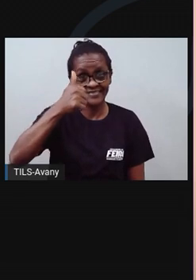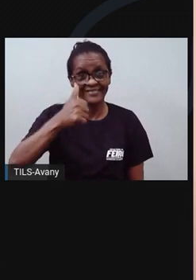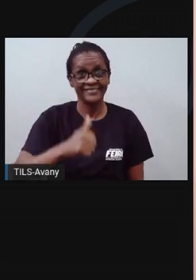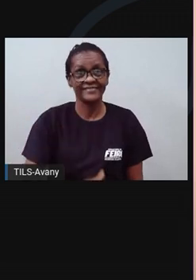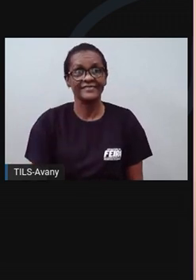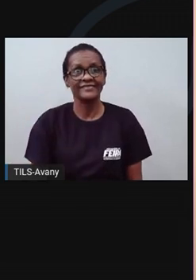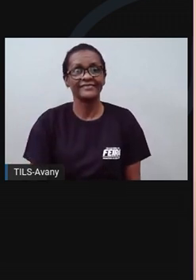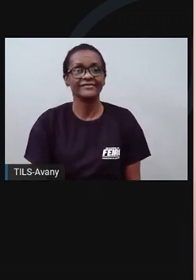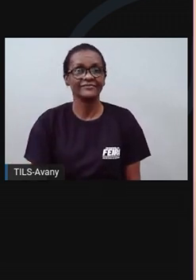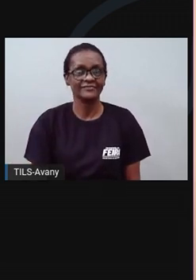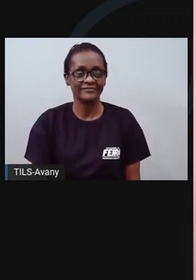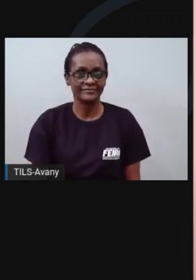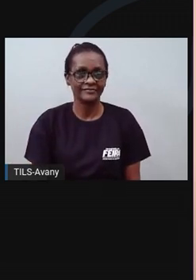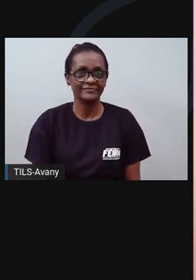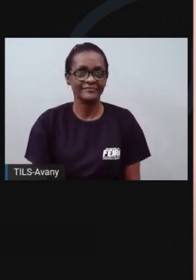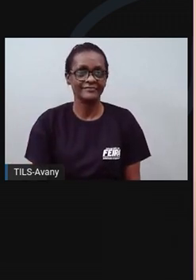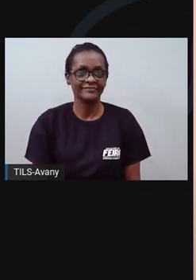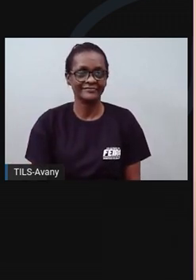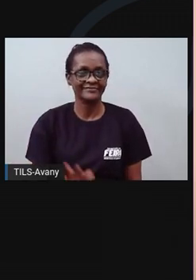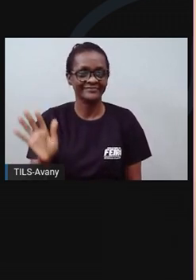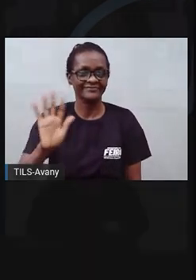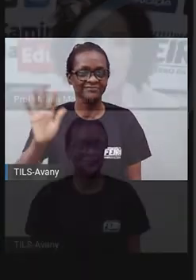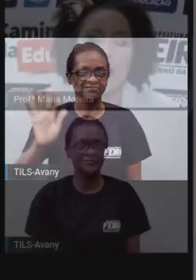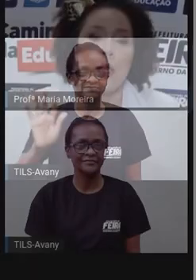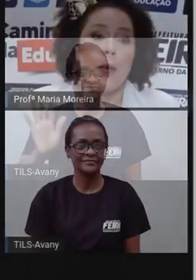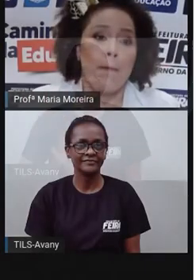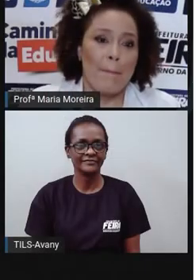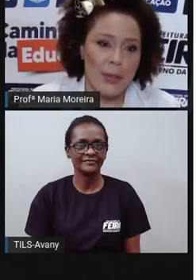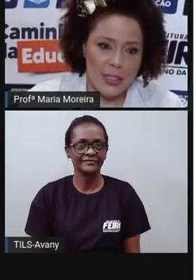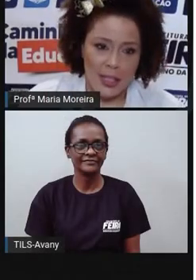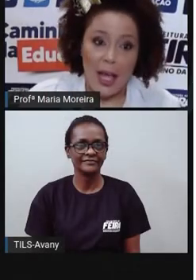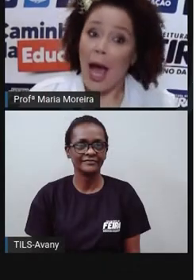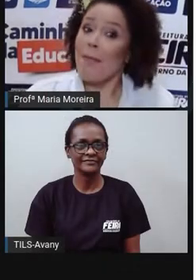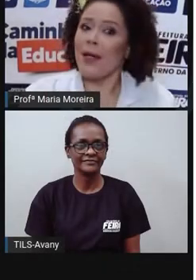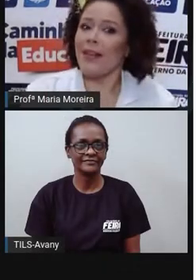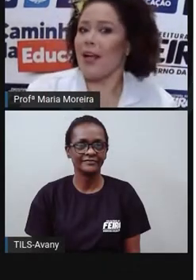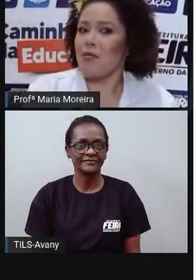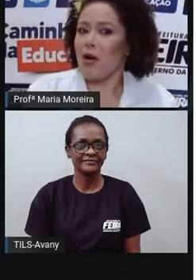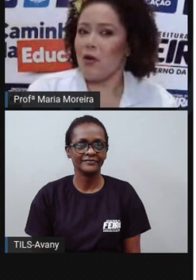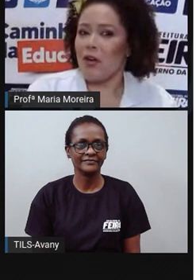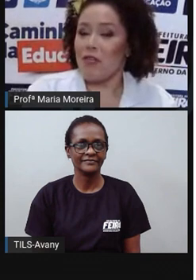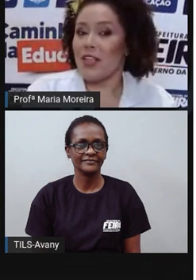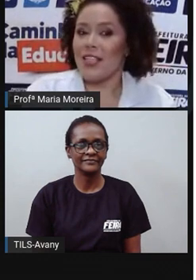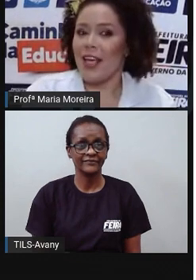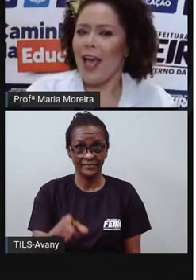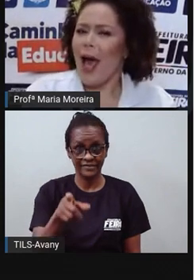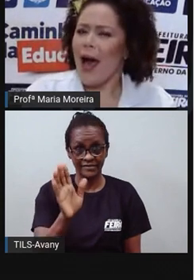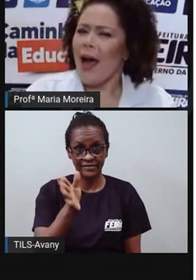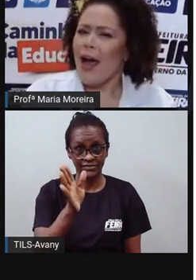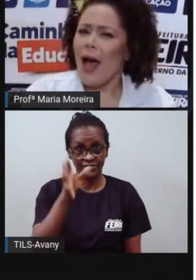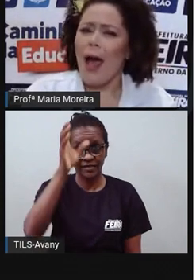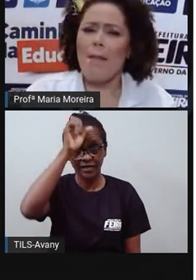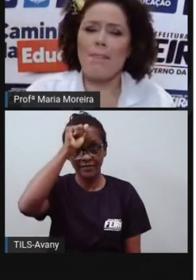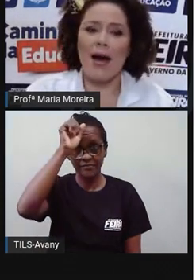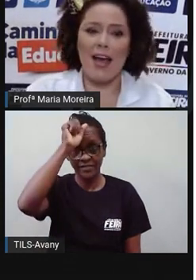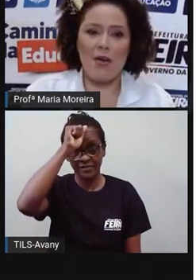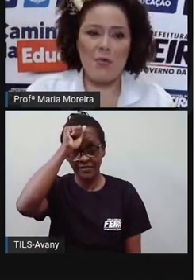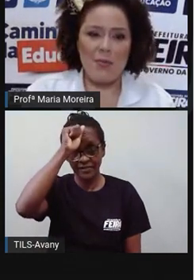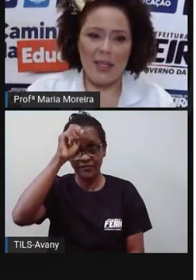preciosos. Até a próxima. Tchau, tchau. Pois é, aprenderam agora a fazer a